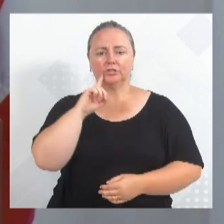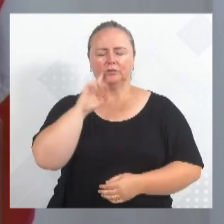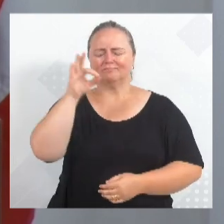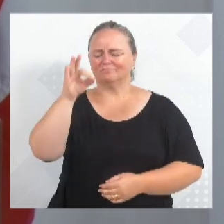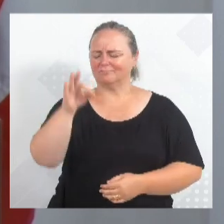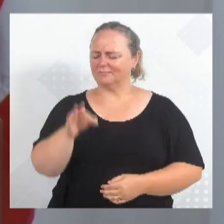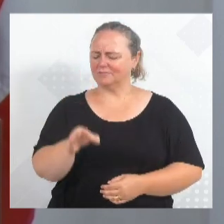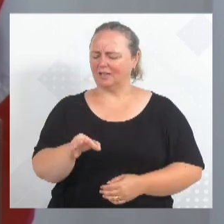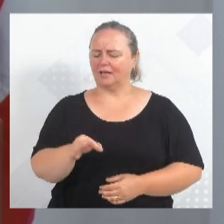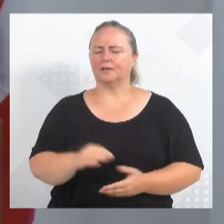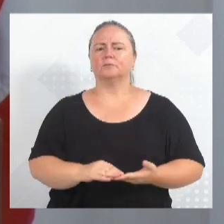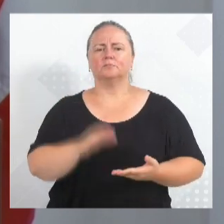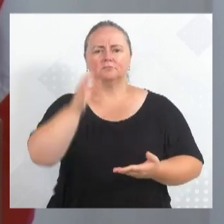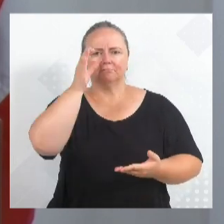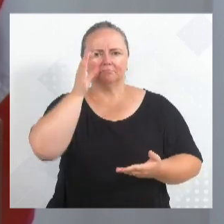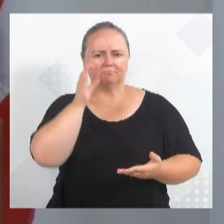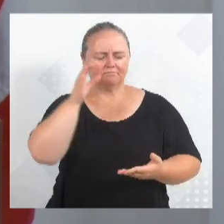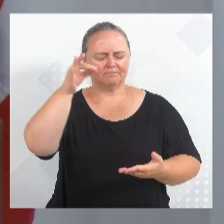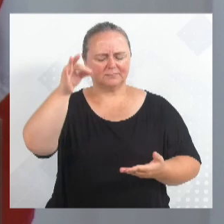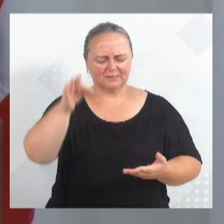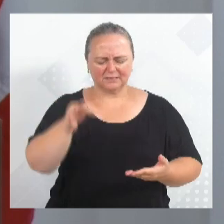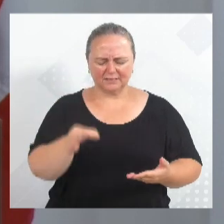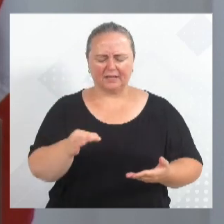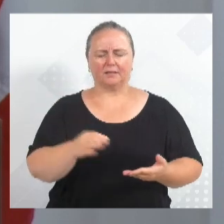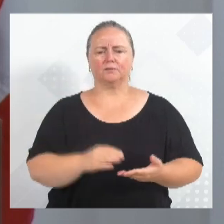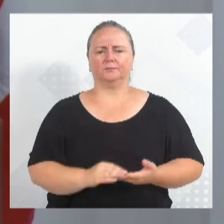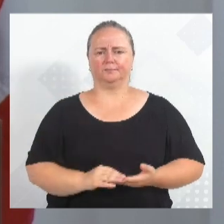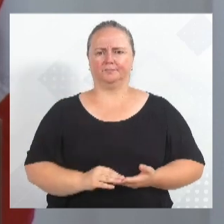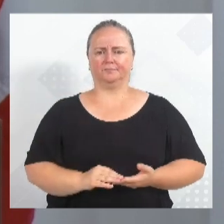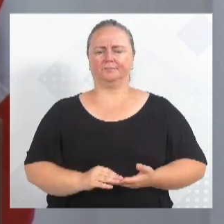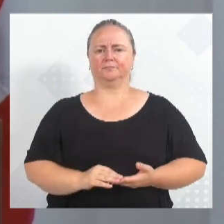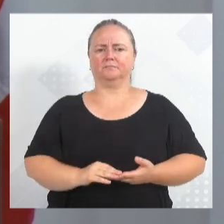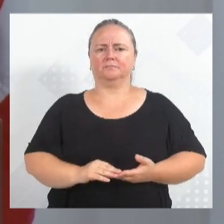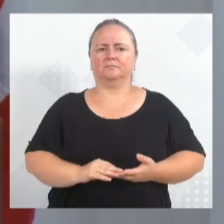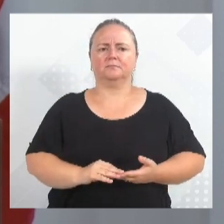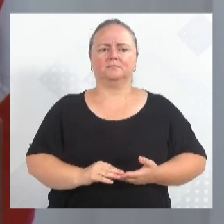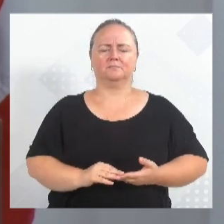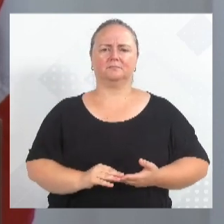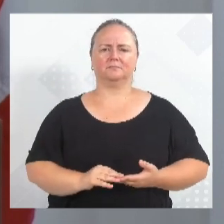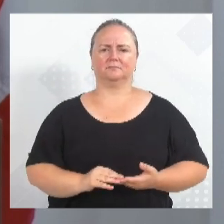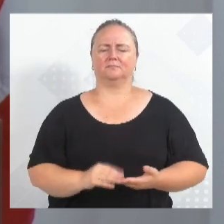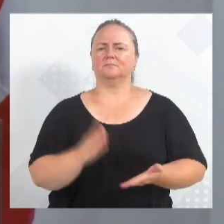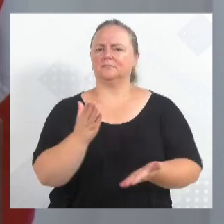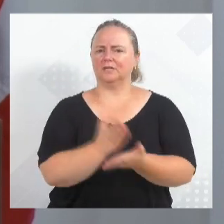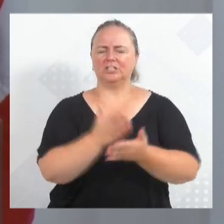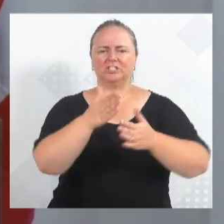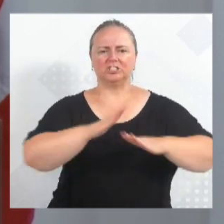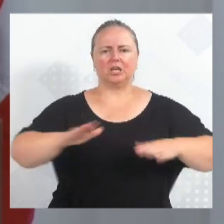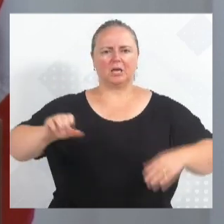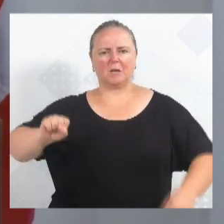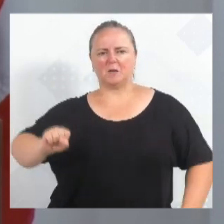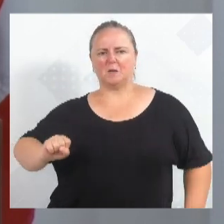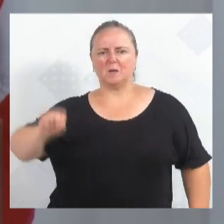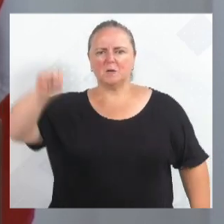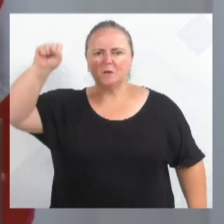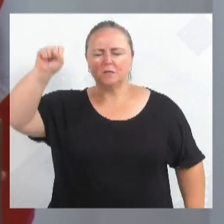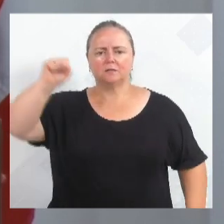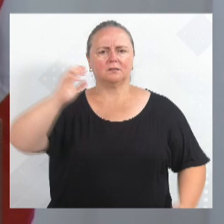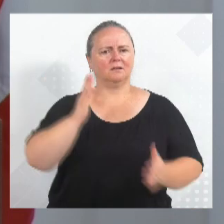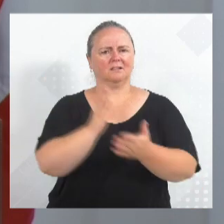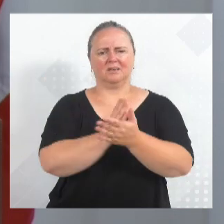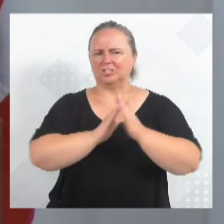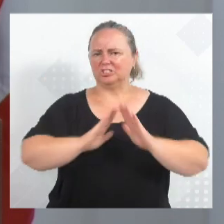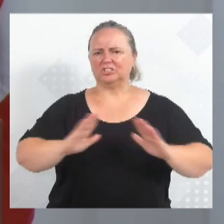vereador Campesato, acho que temos que combater sim esse tal comunismo que está enrustido, que não